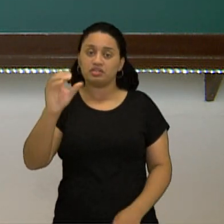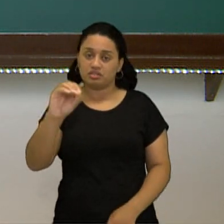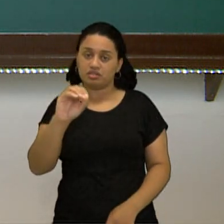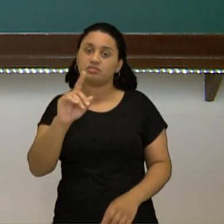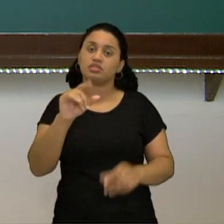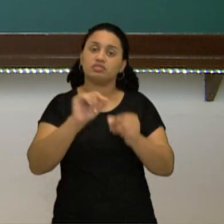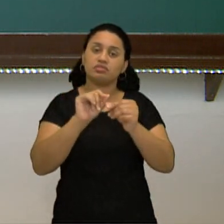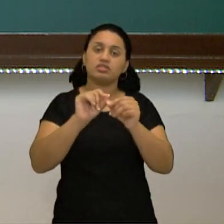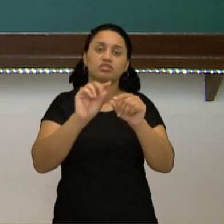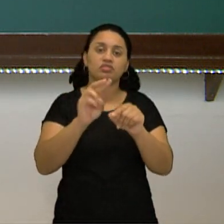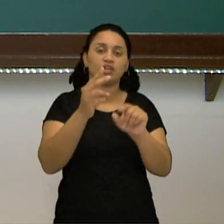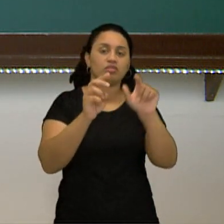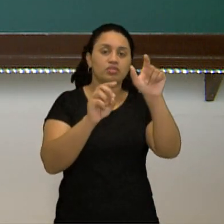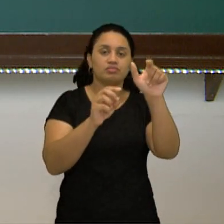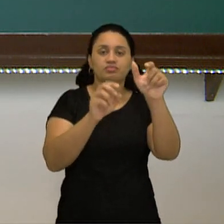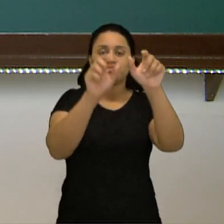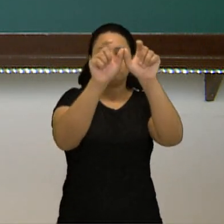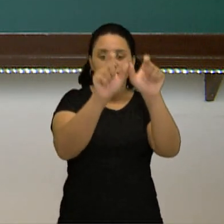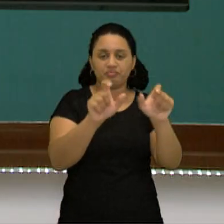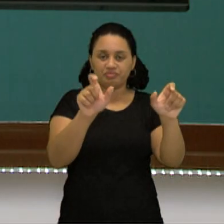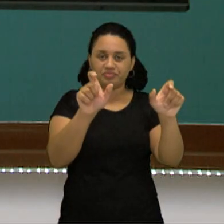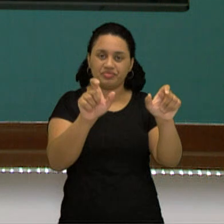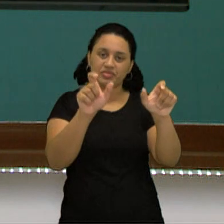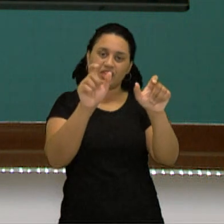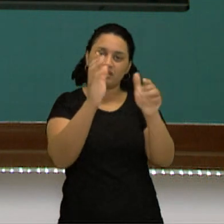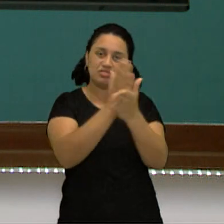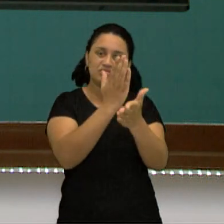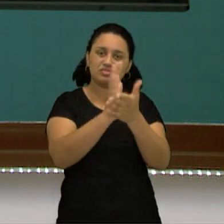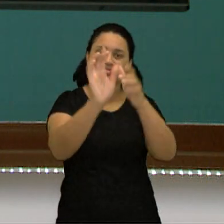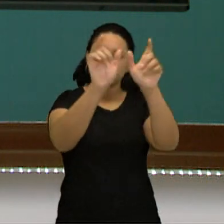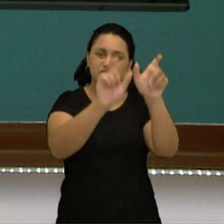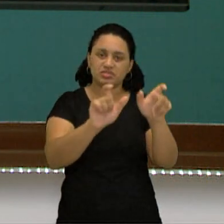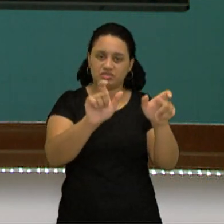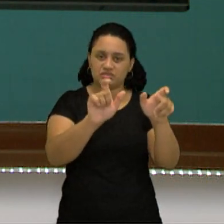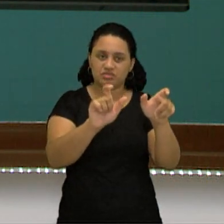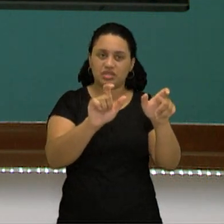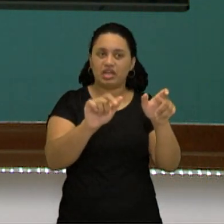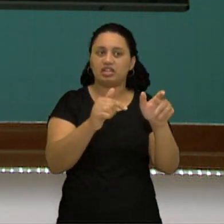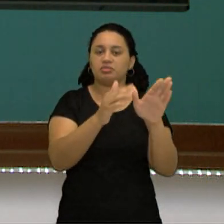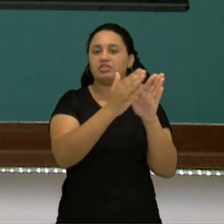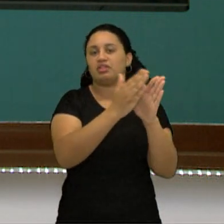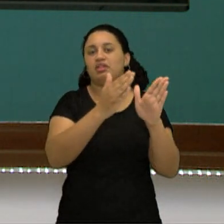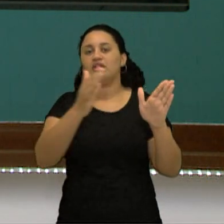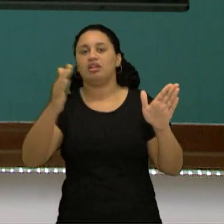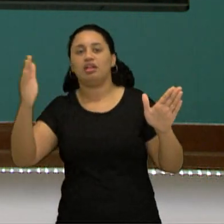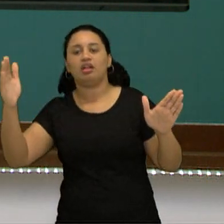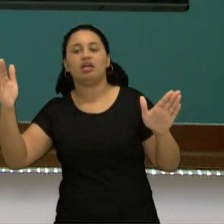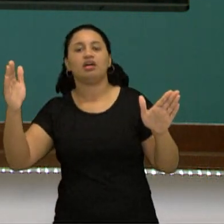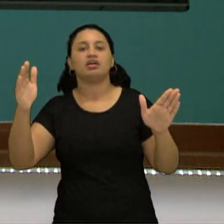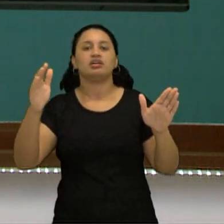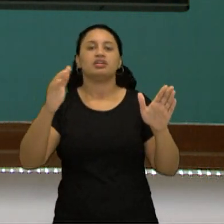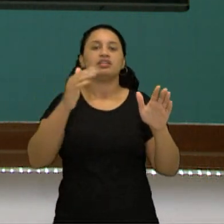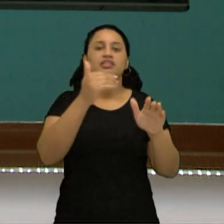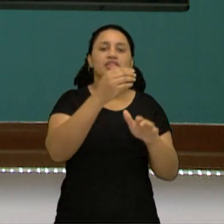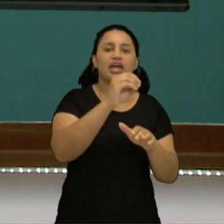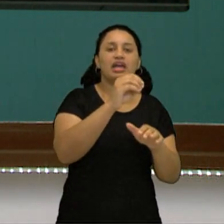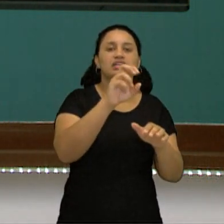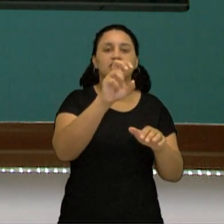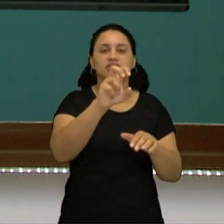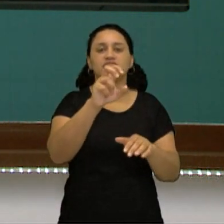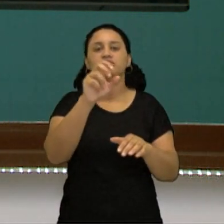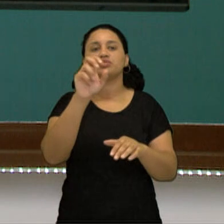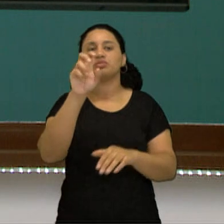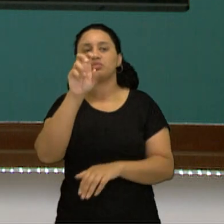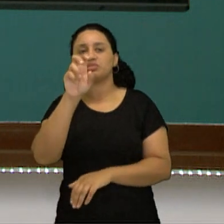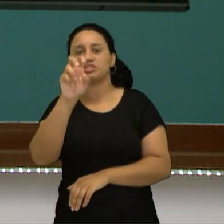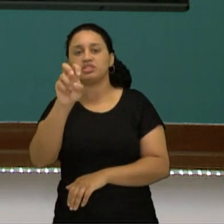Os valores e depois associou não na ordem, né? A gente não fez assim, 10 mais 5 mais 5